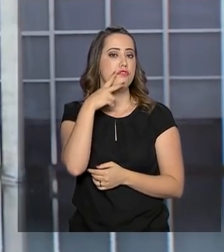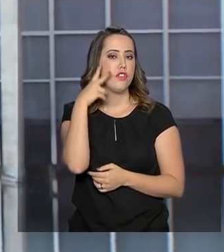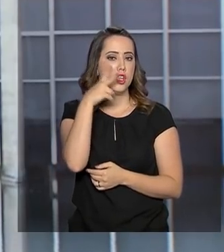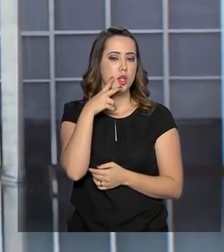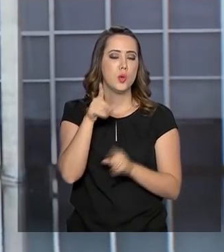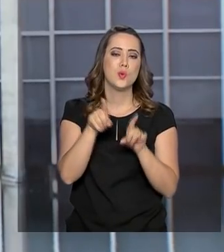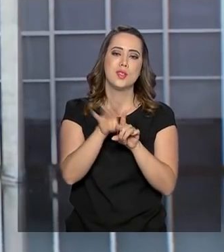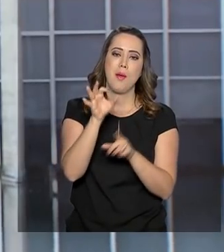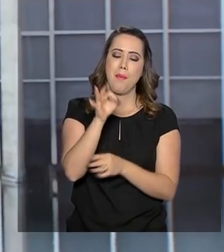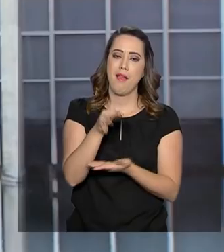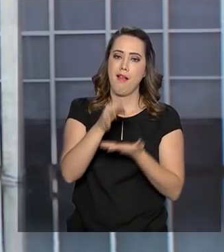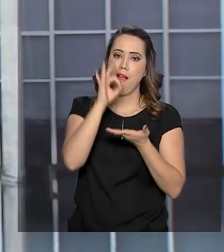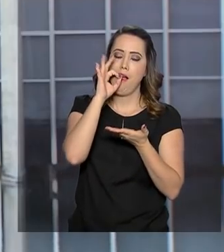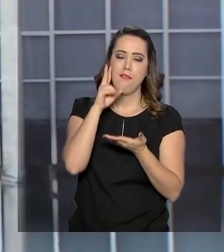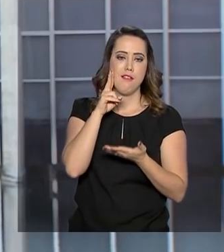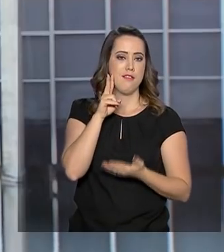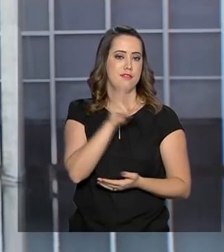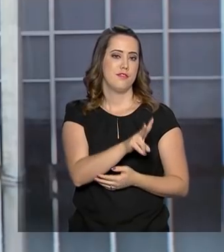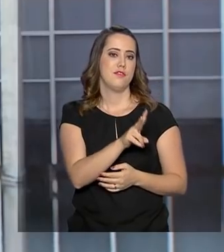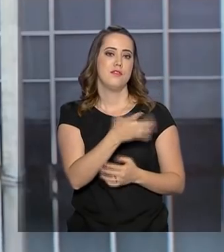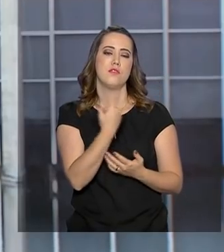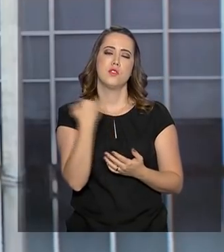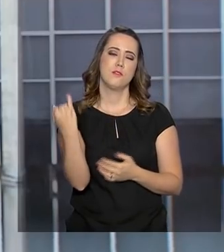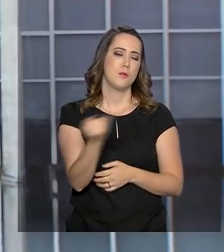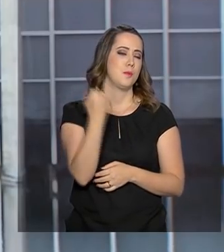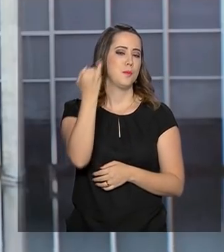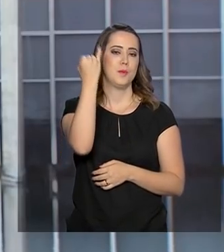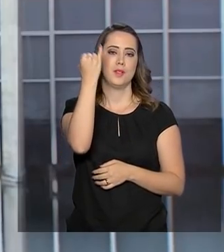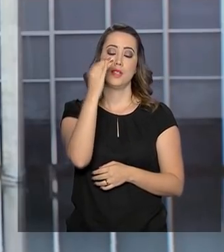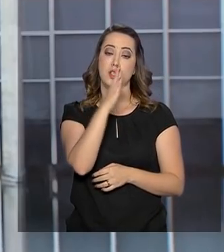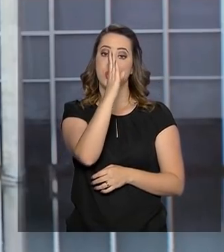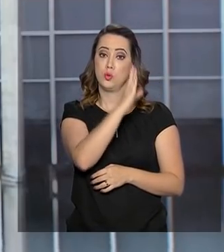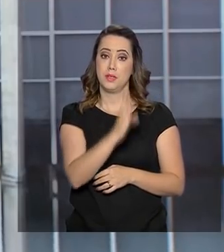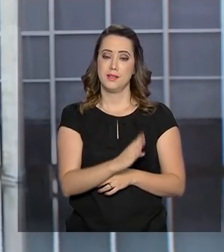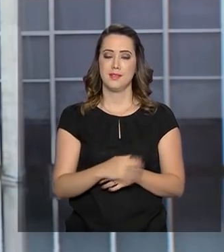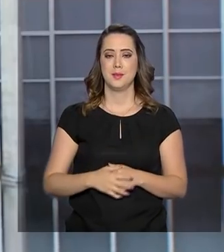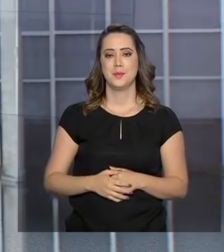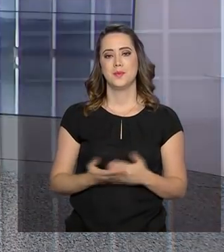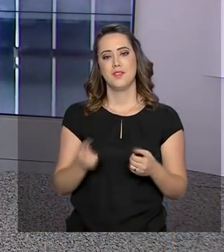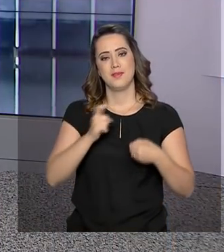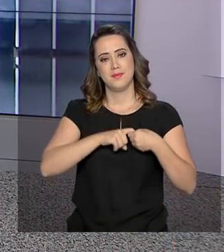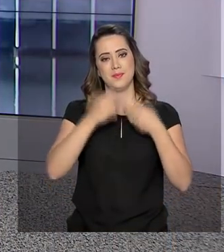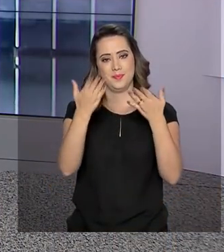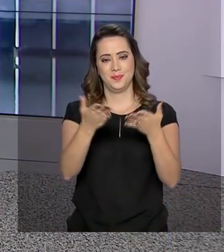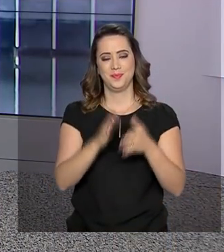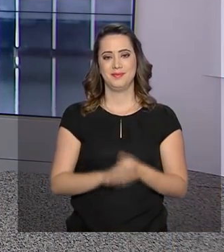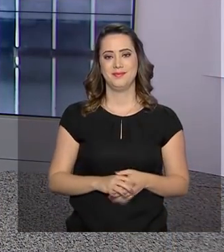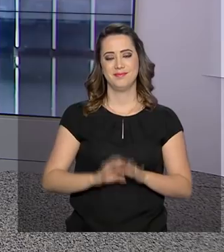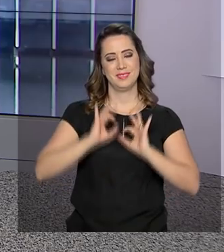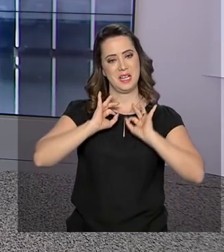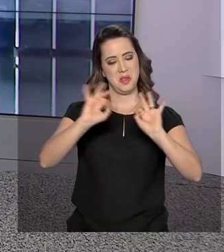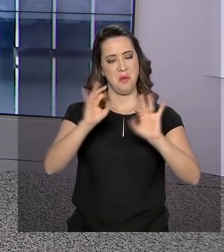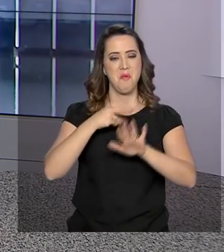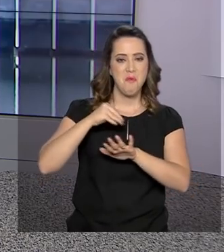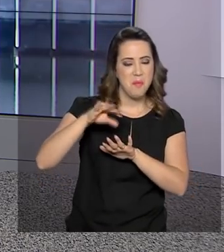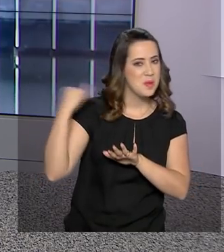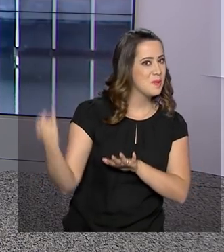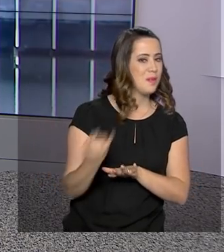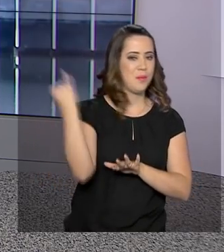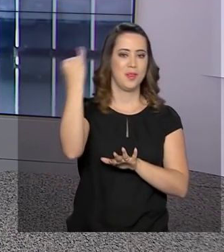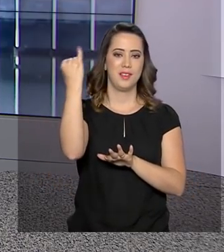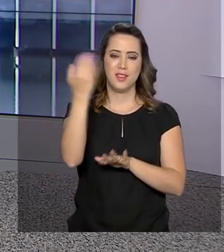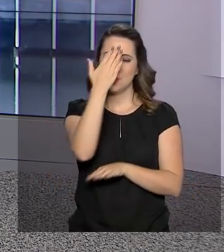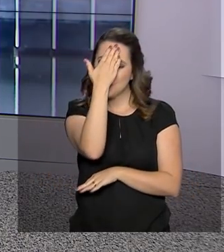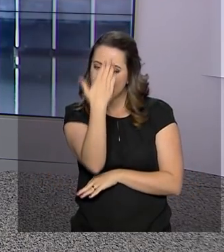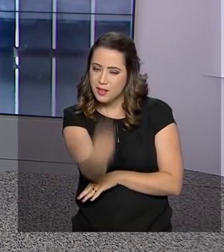serão reconhecidos como especiais do Brasil. Roberto, eu volto com você. Grande notícia, não é, Dani? Obrigado